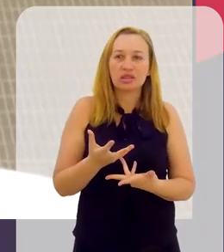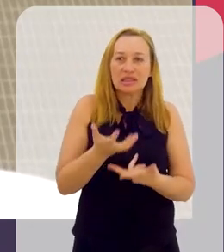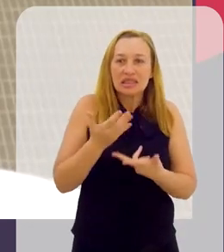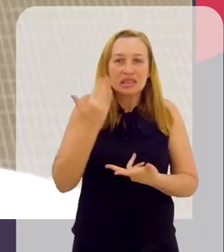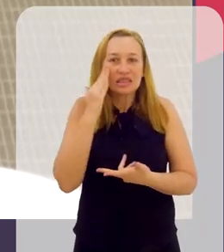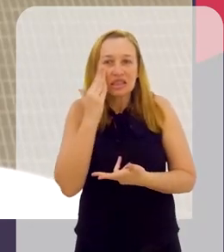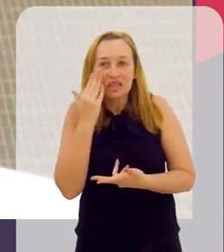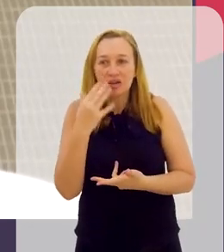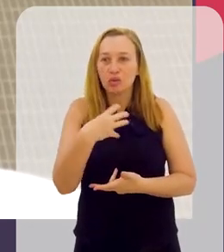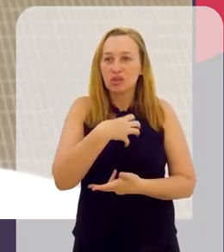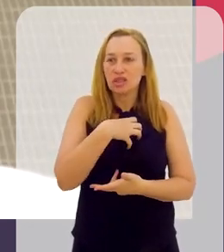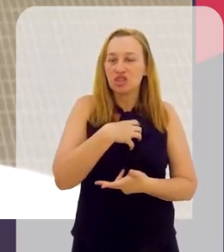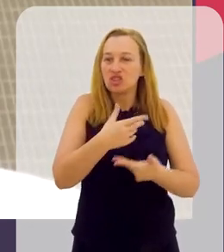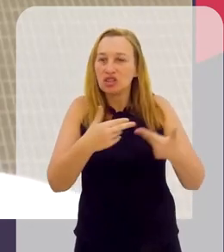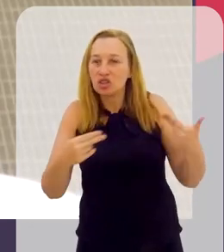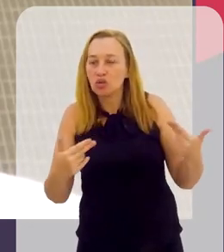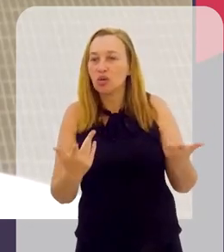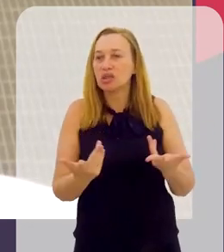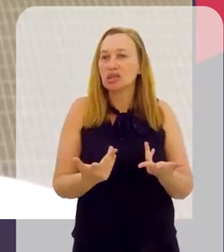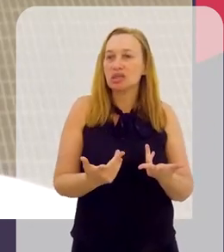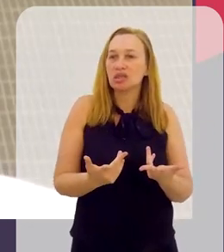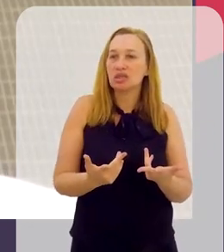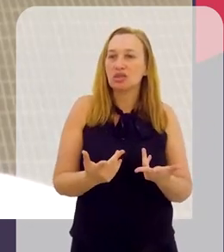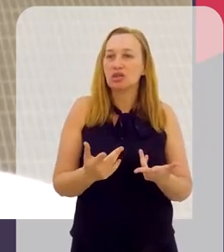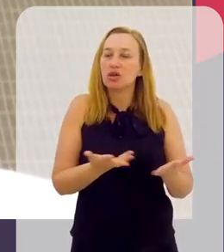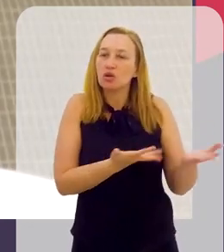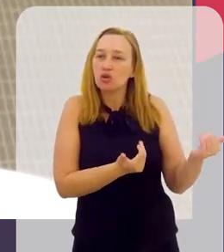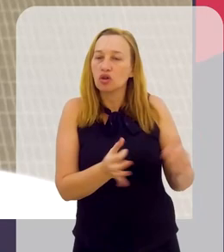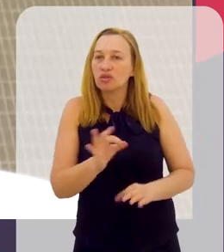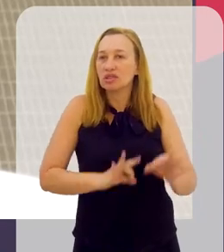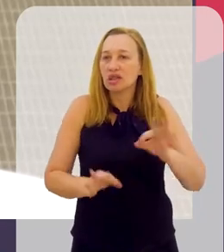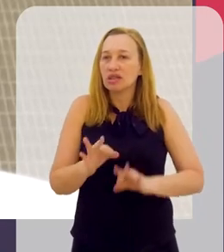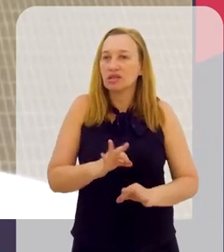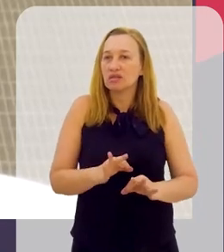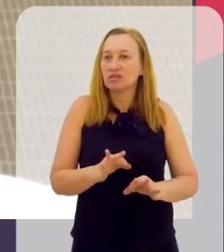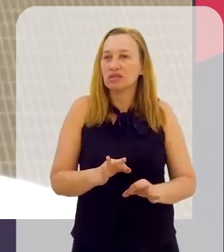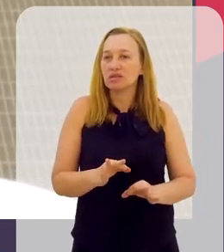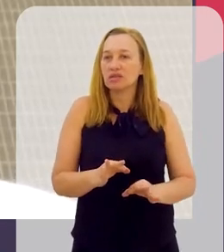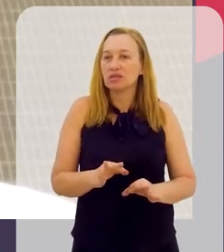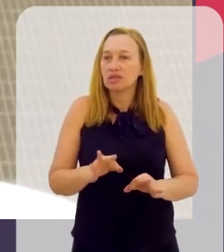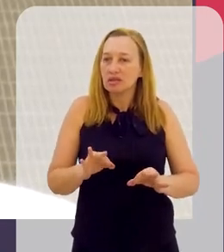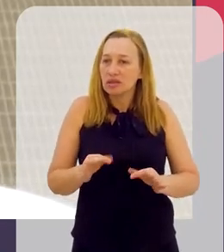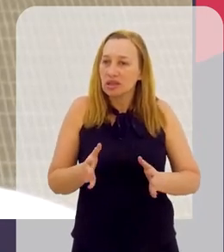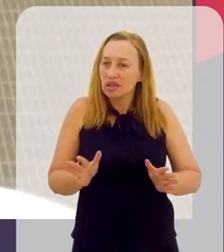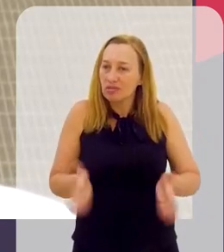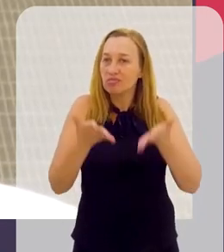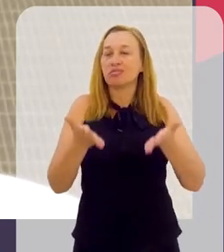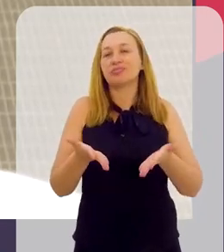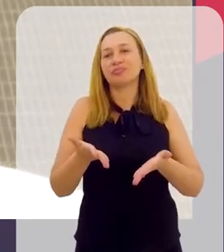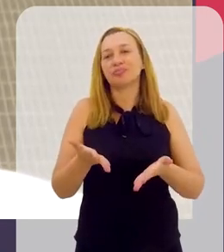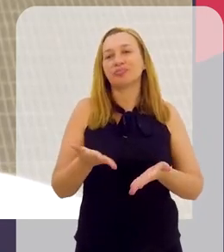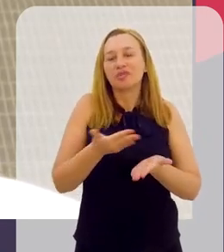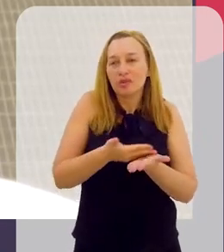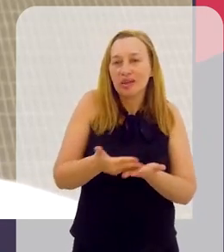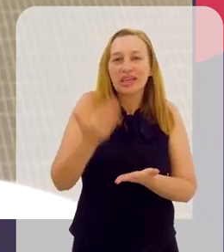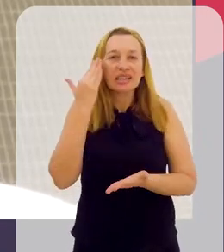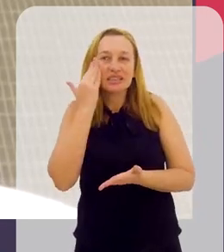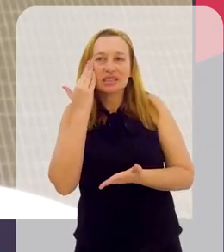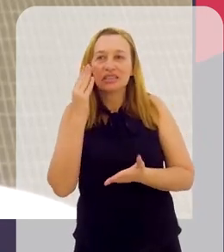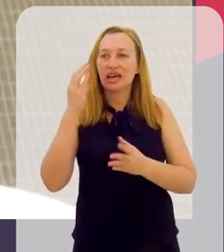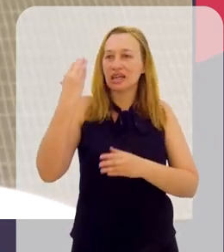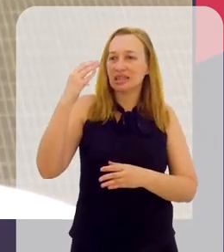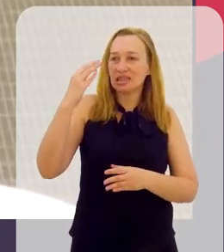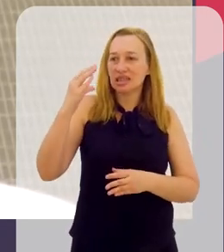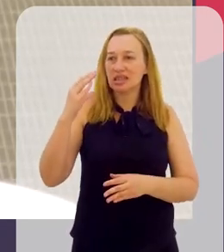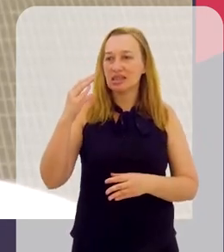muito curioso. Eu queria muito entender o sentido das coisas. E o jovem talentos foi o que fez eu dar esse pontapé inicial. De